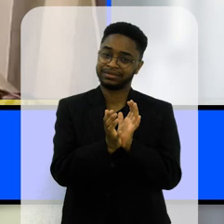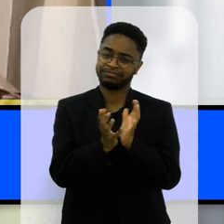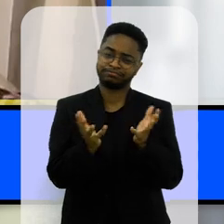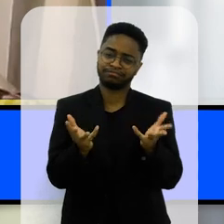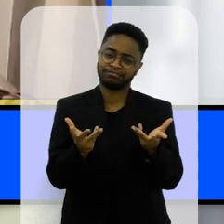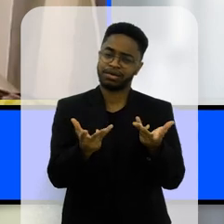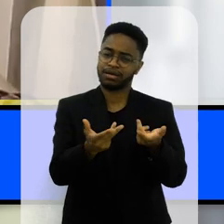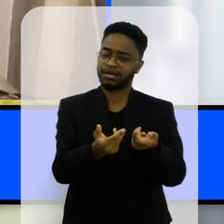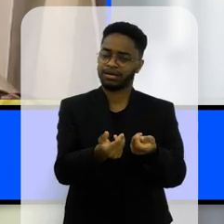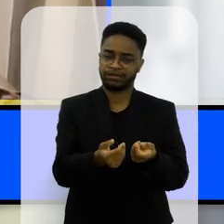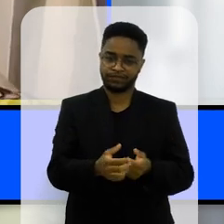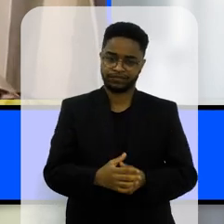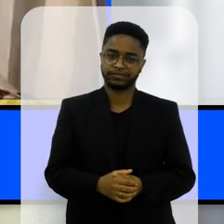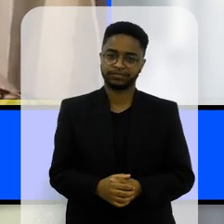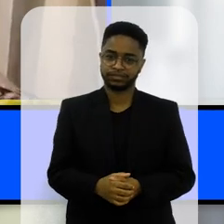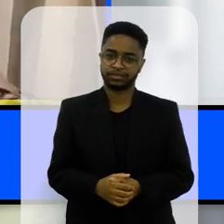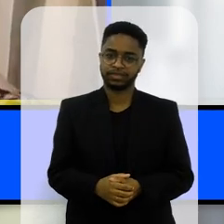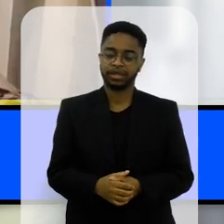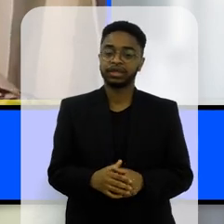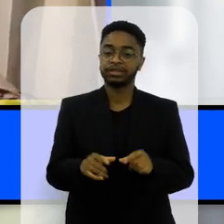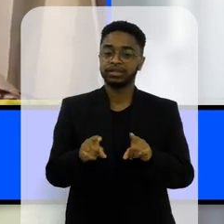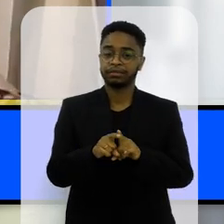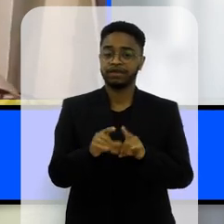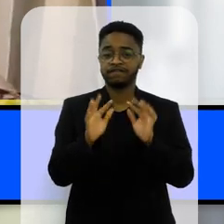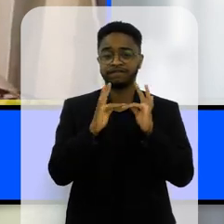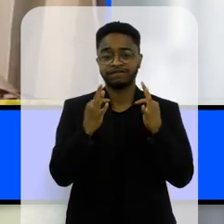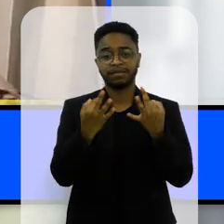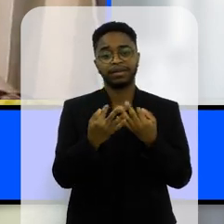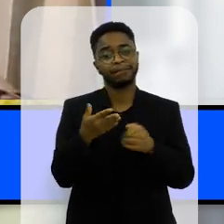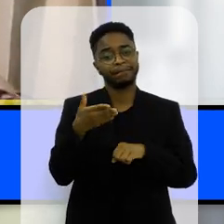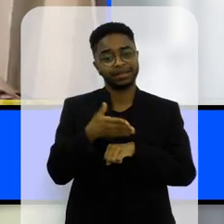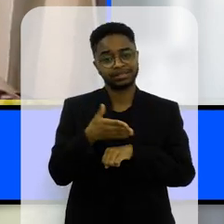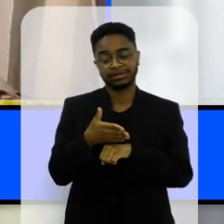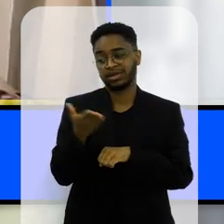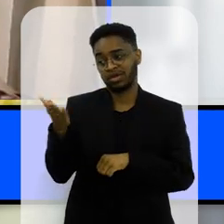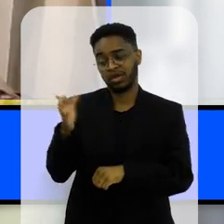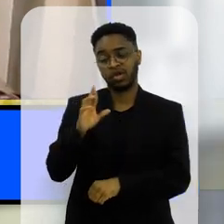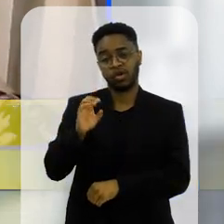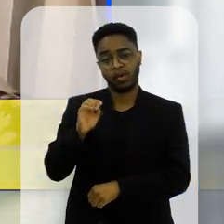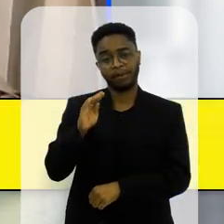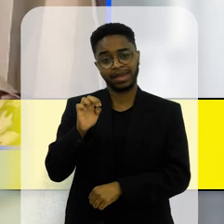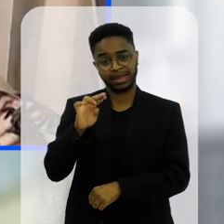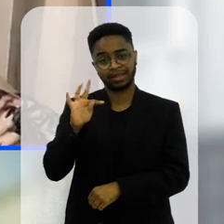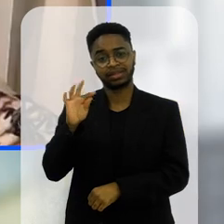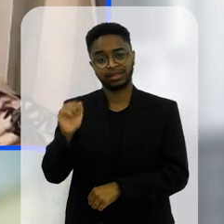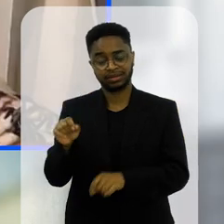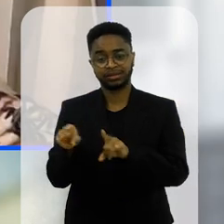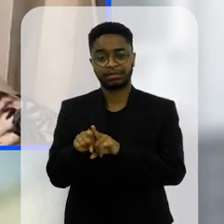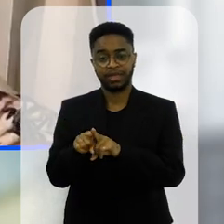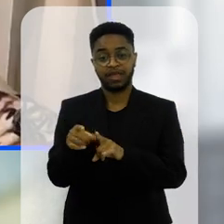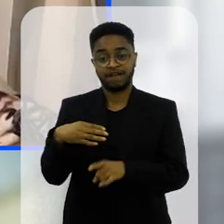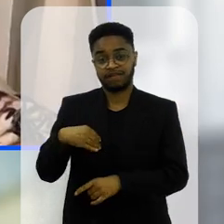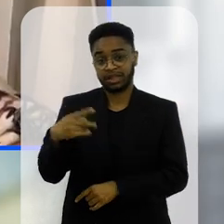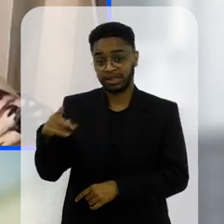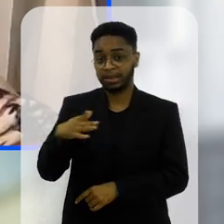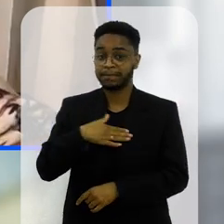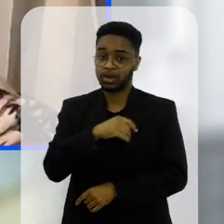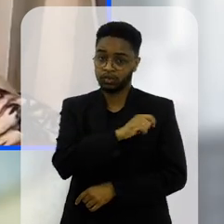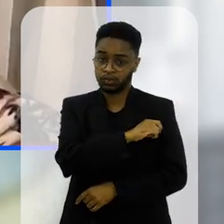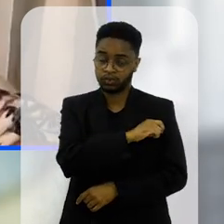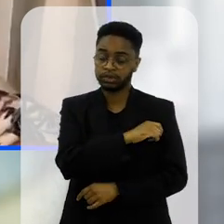turma é uma turma muito maravilhosa eu tenho a participação dos pais Roberta tá aí né filha dela é minha aluna também